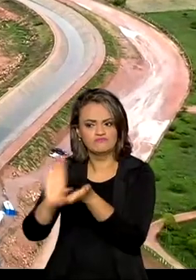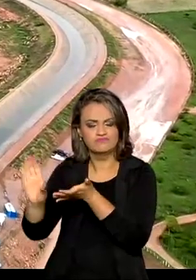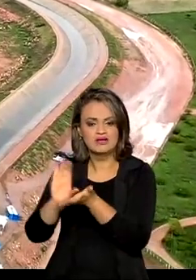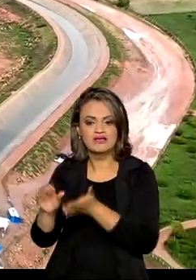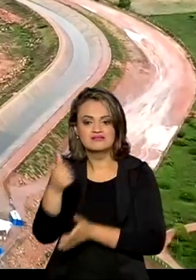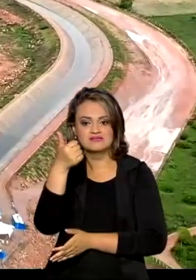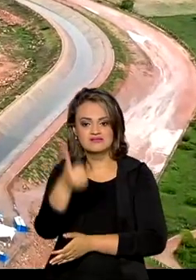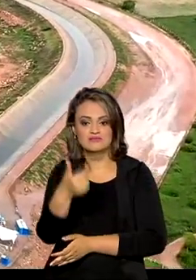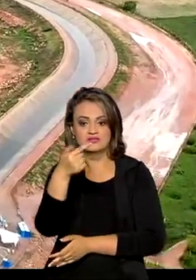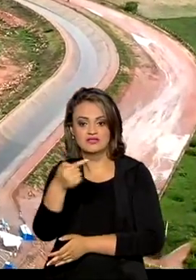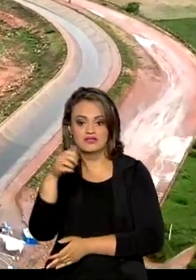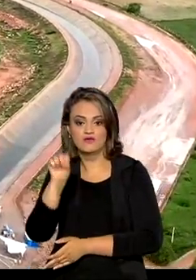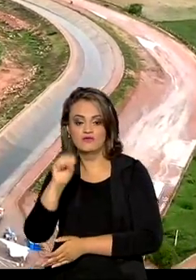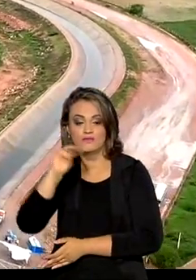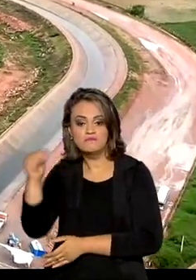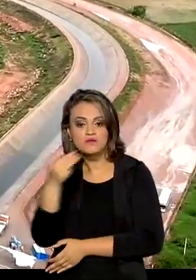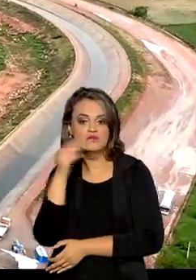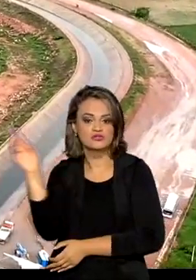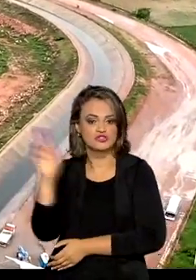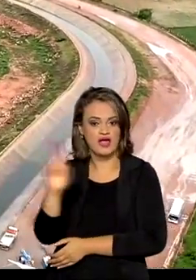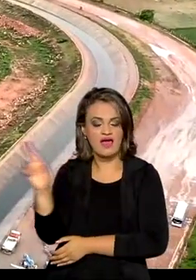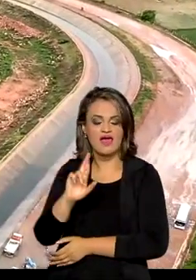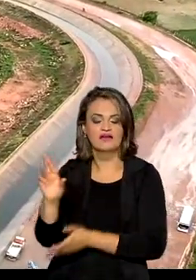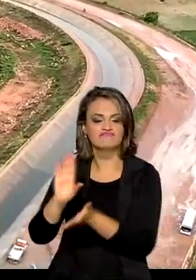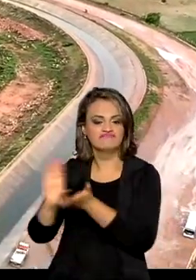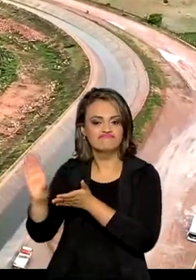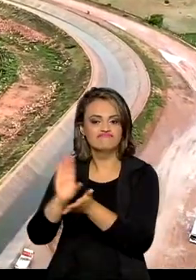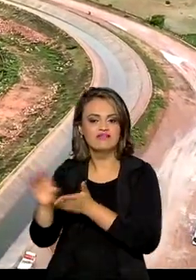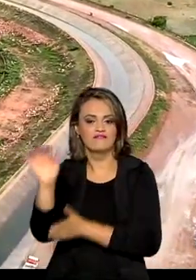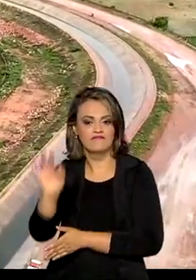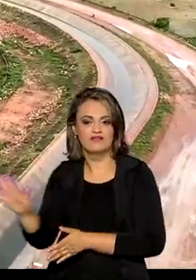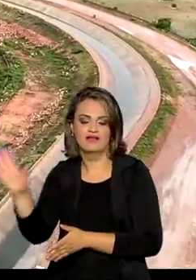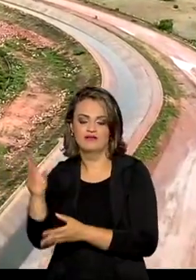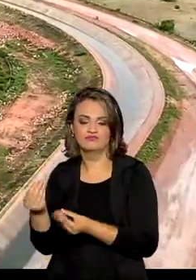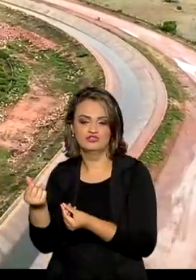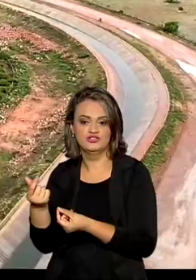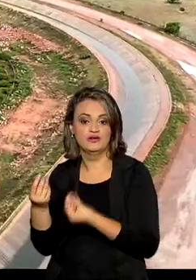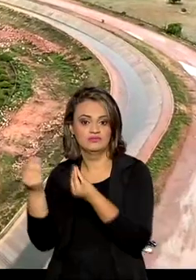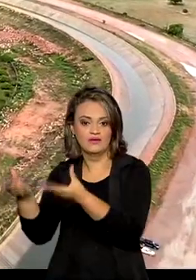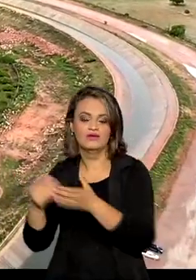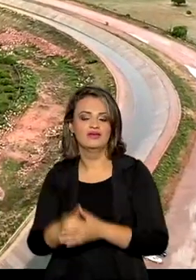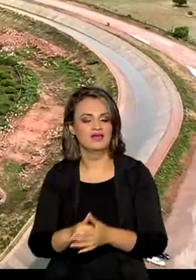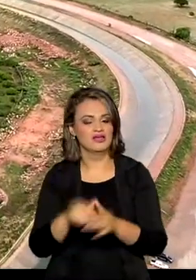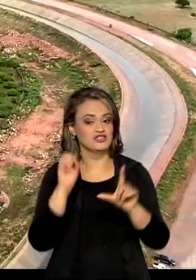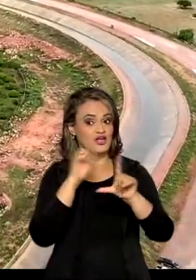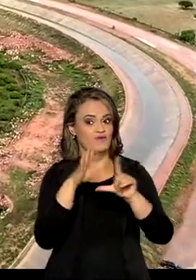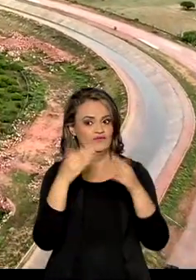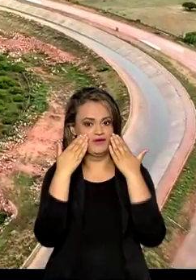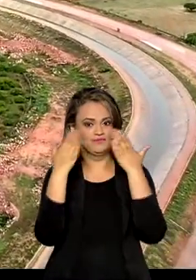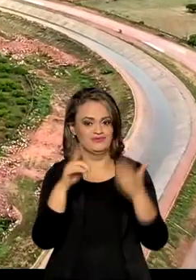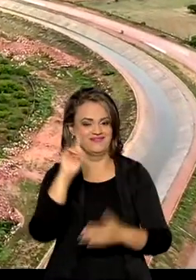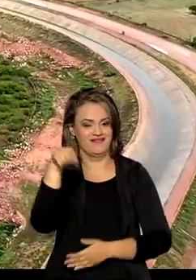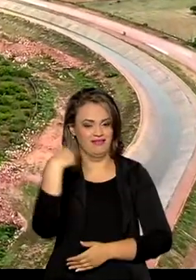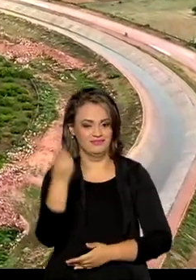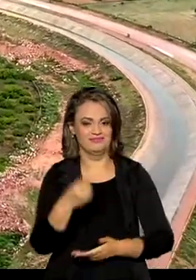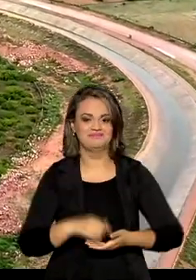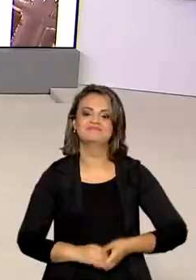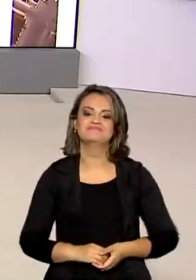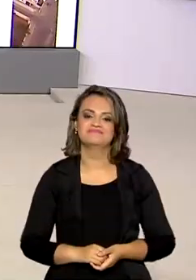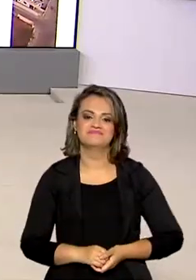178 milhões de reais em investimentos federais. E a gente vai transmitir tudo ao vivo para você.